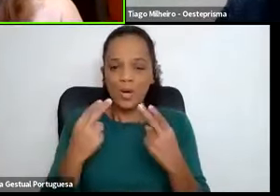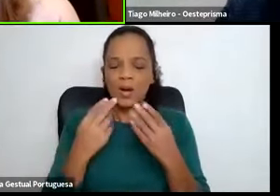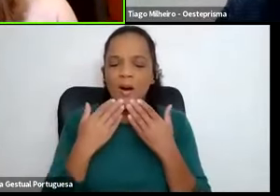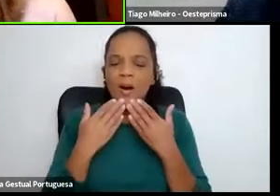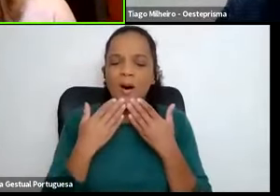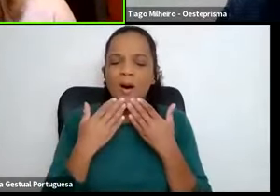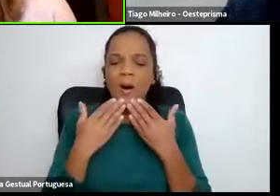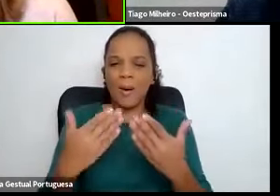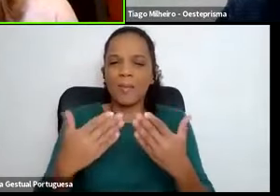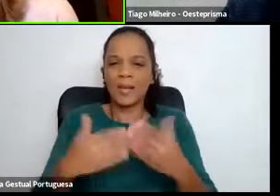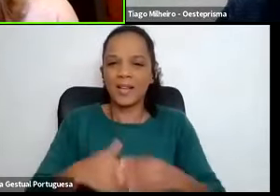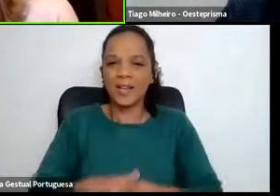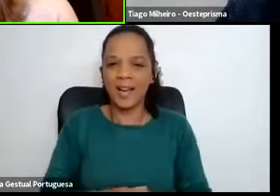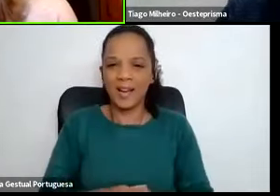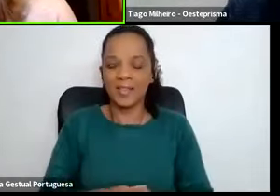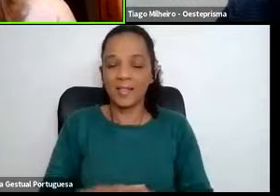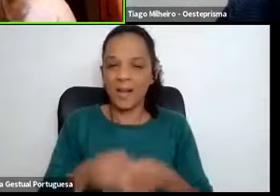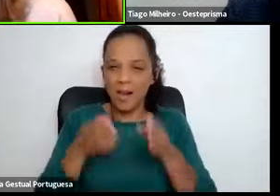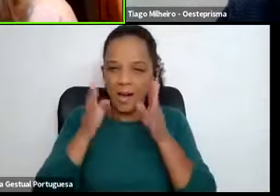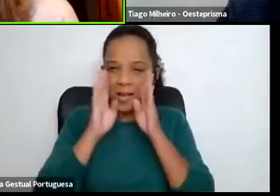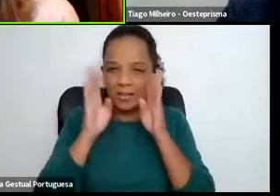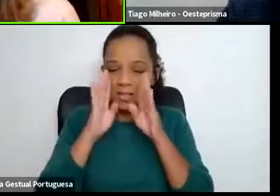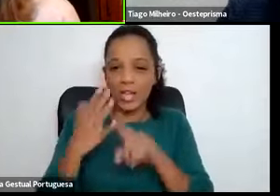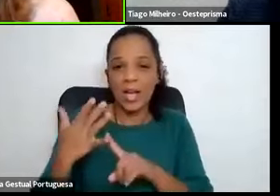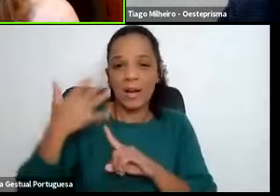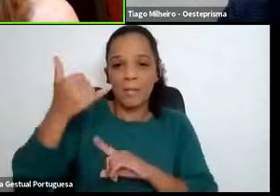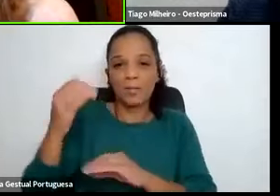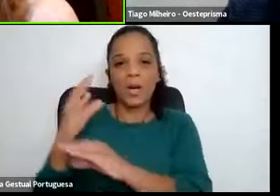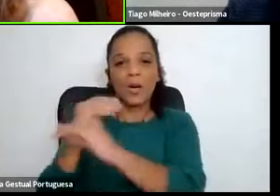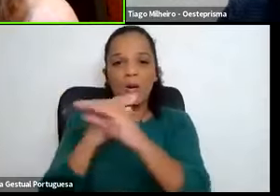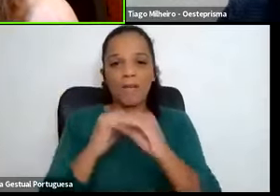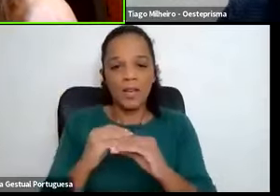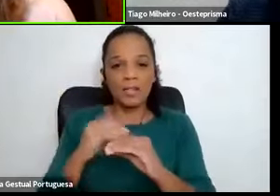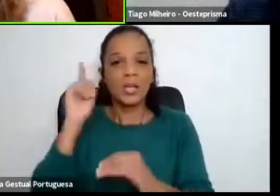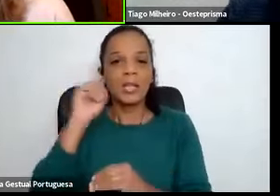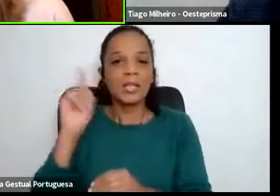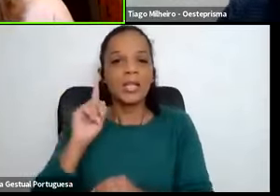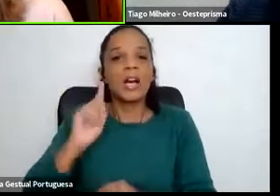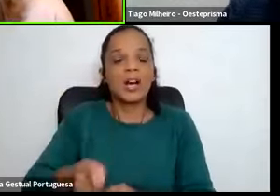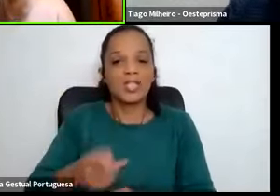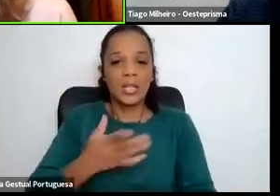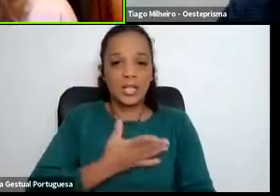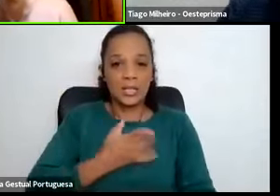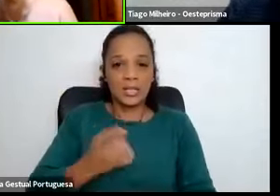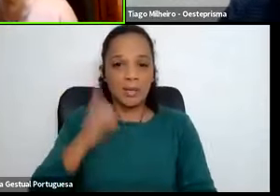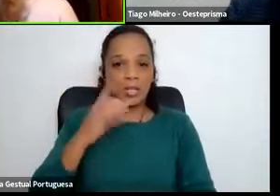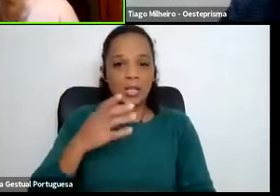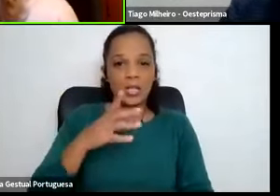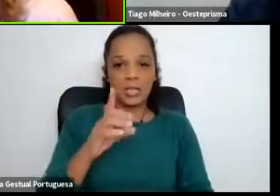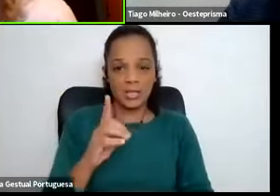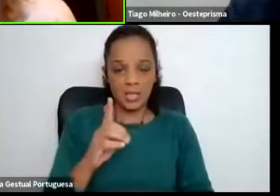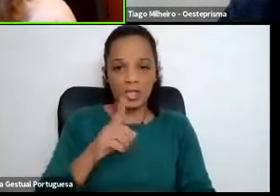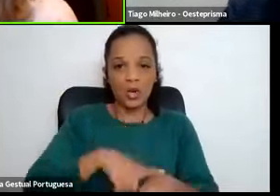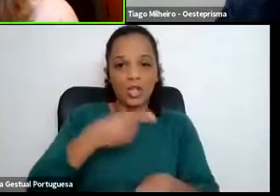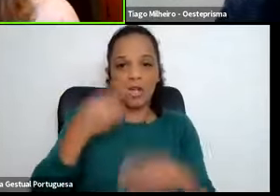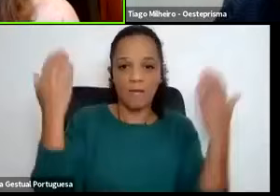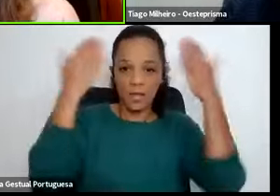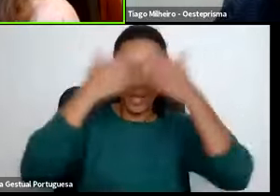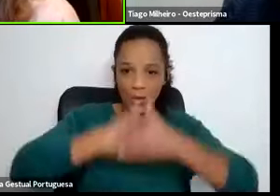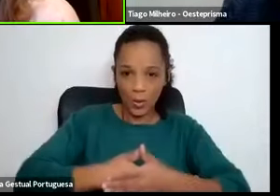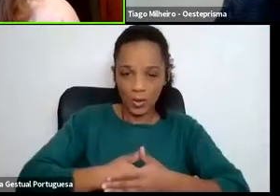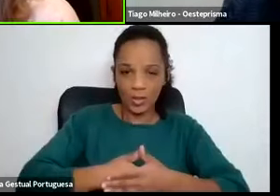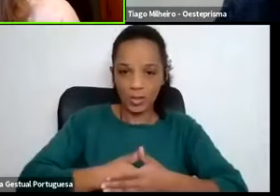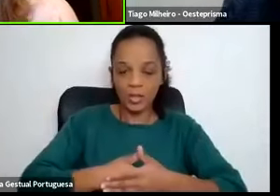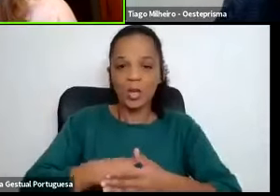obrigada. E fiquem atentos à próxima conversa no dia 16 de dezembro, às 21h, com o